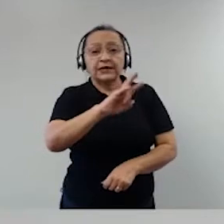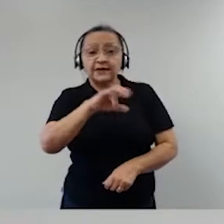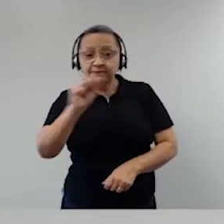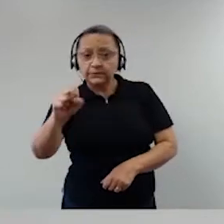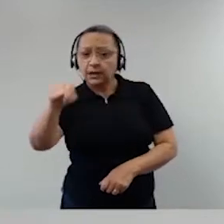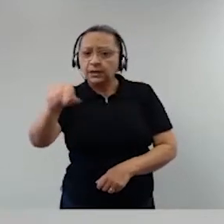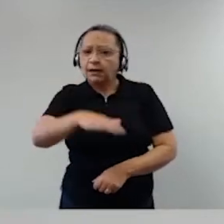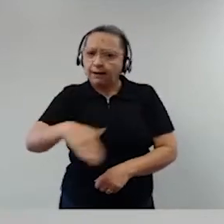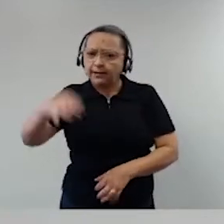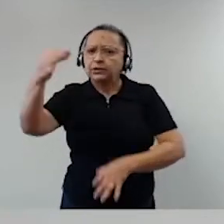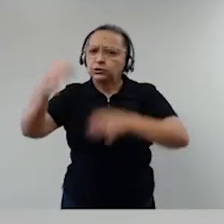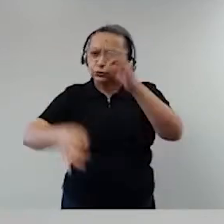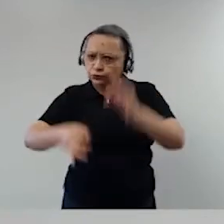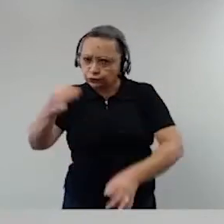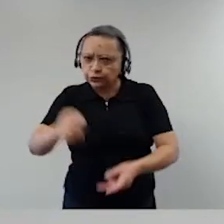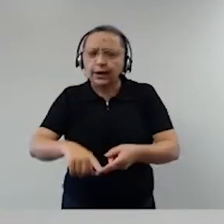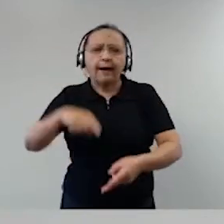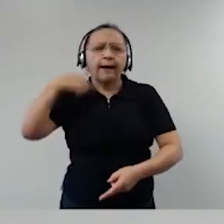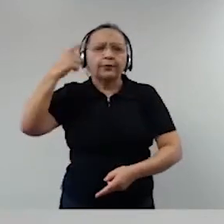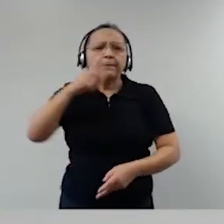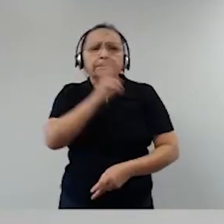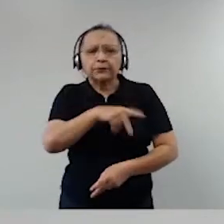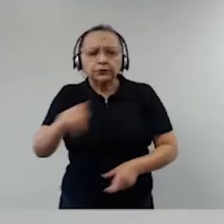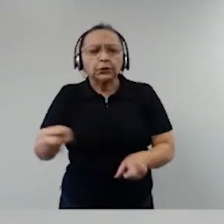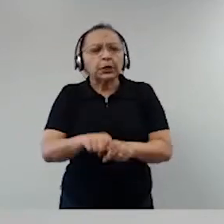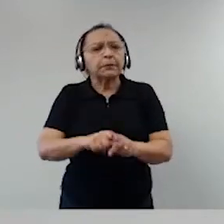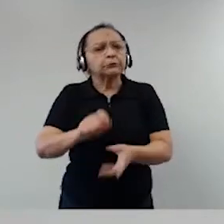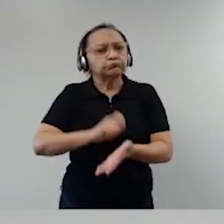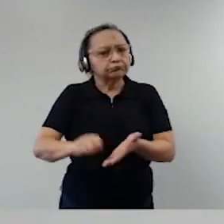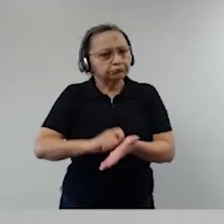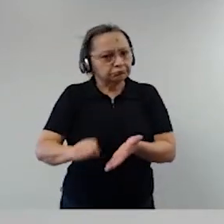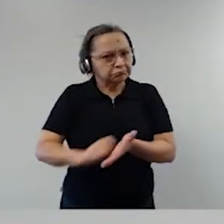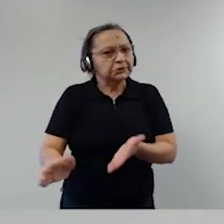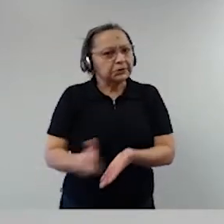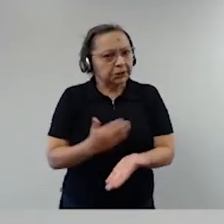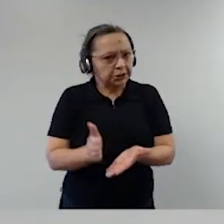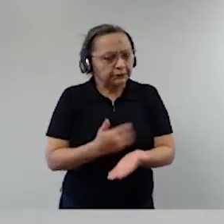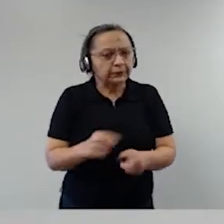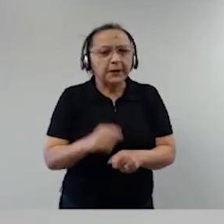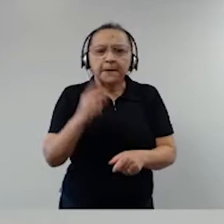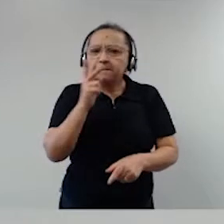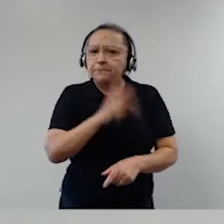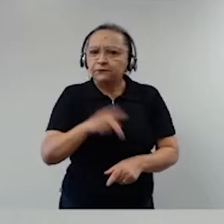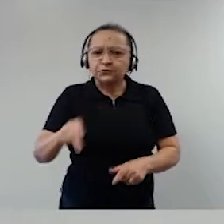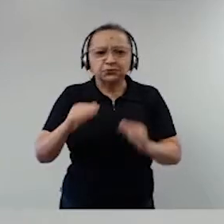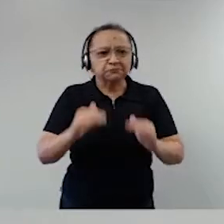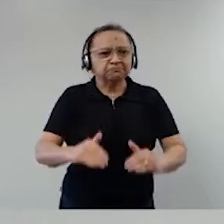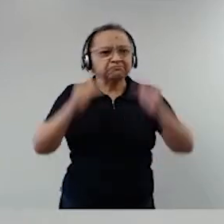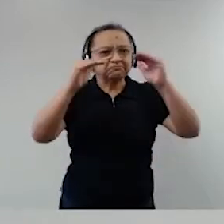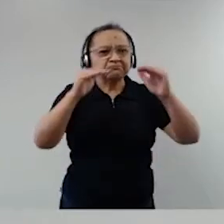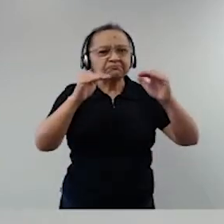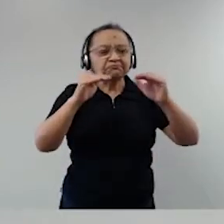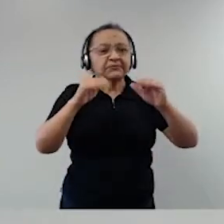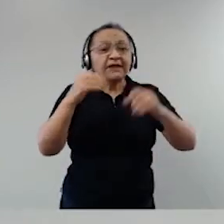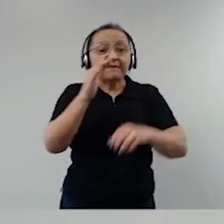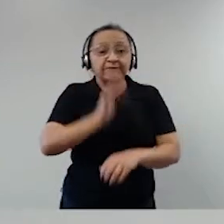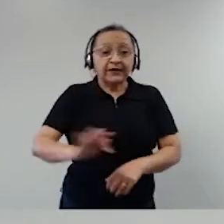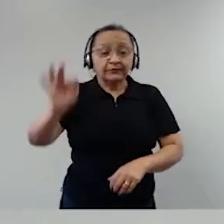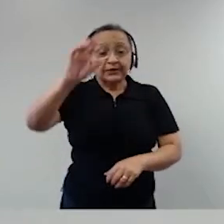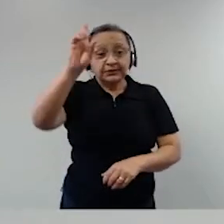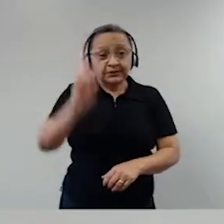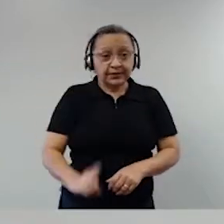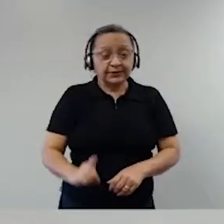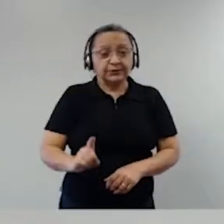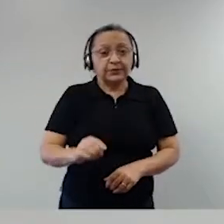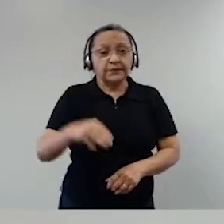jurista, advogado, professor e escritor brasileiro, professor em mérito da Faculdade de Direito da Universidade de